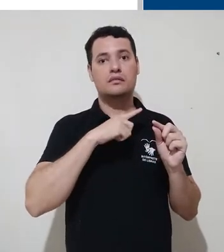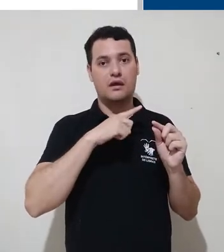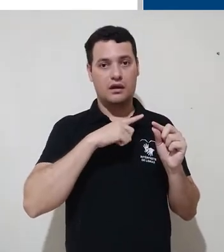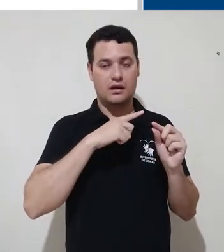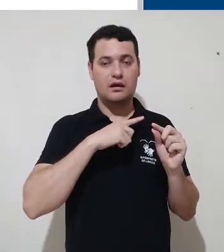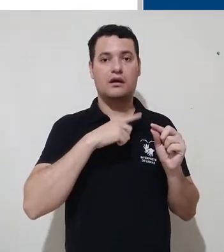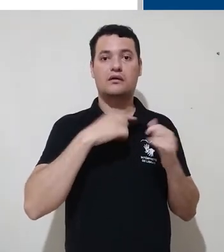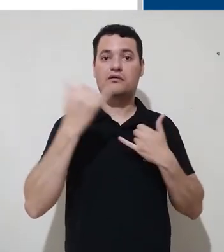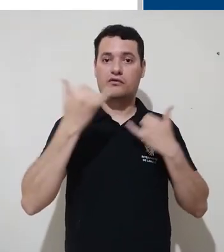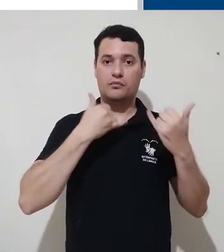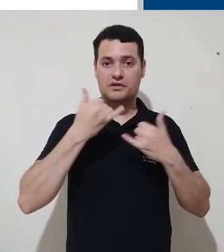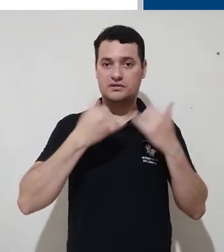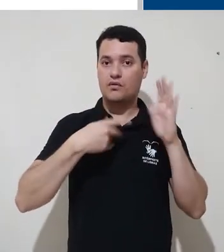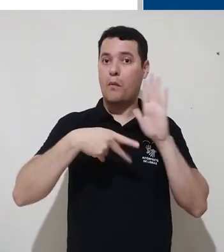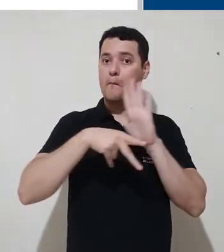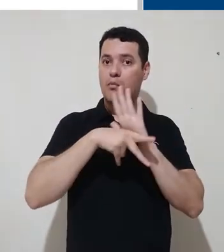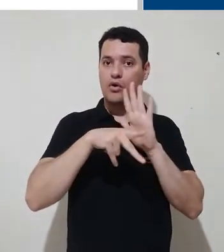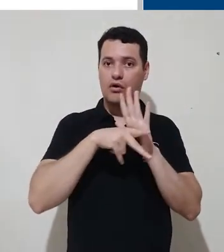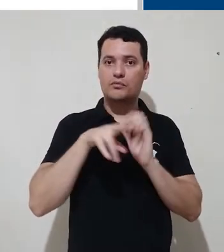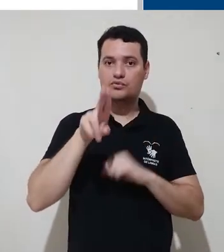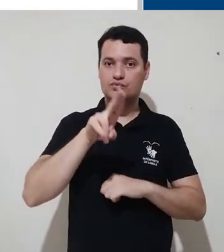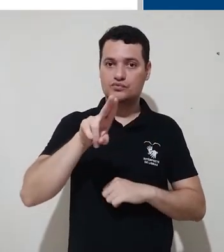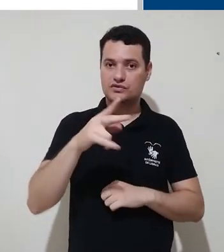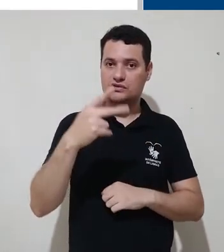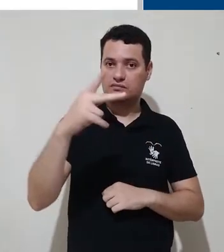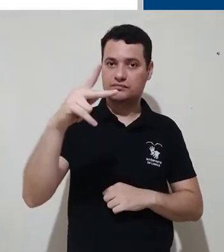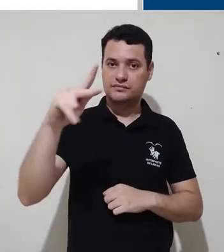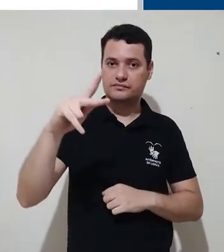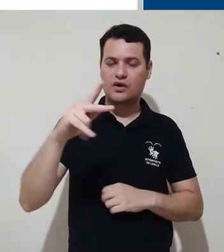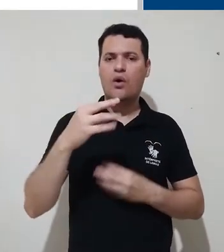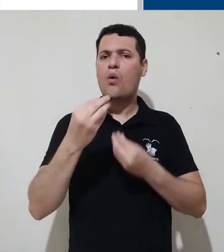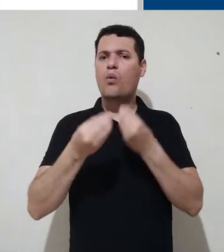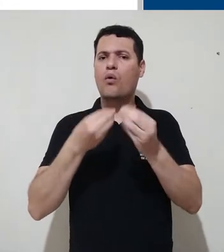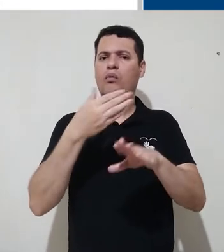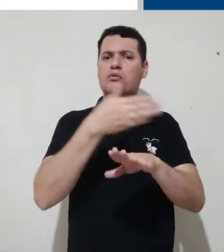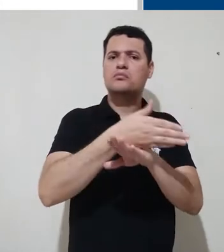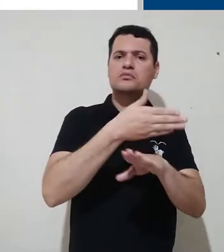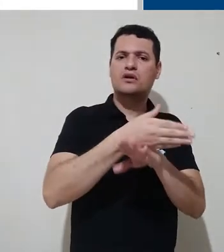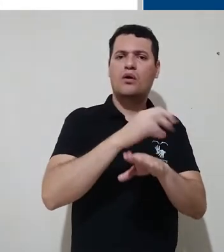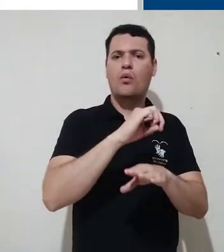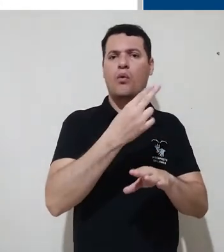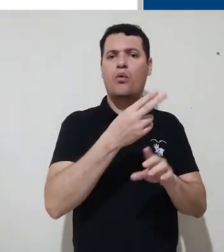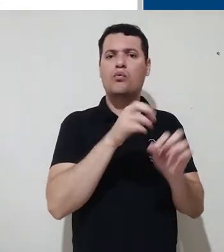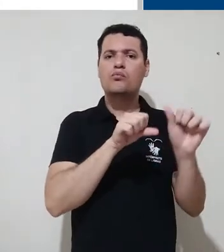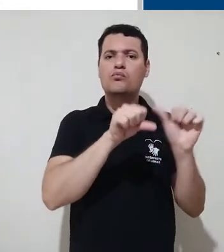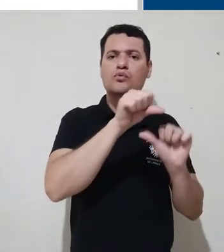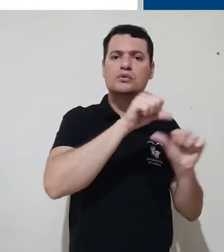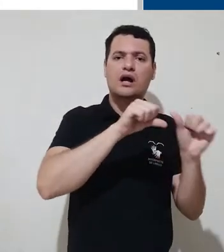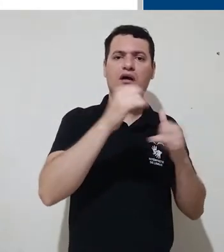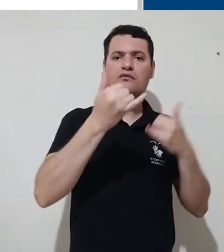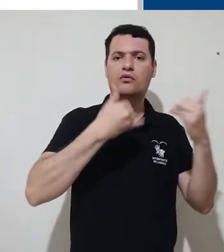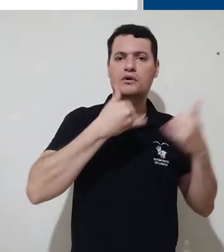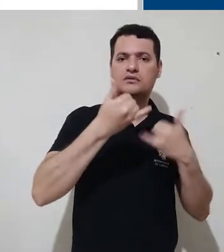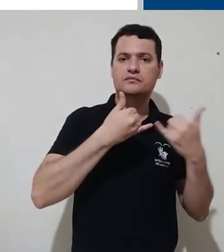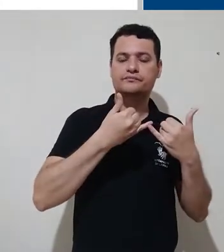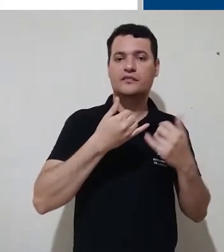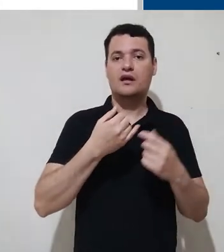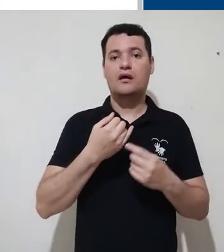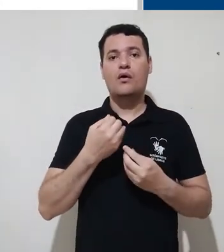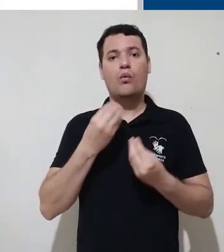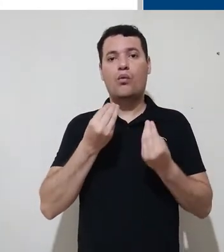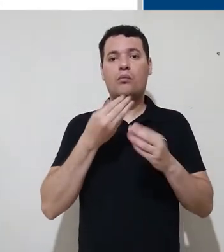informações do usuário. Como eu acesso e como eu edito essas informações? Bom,